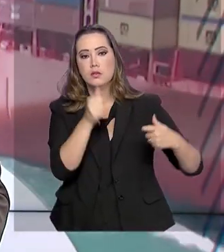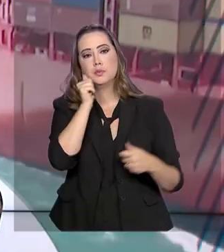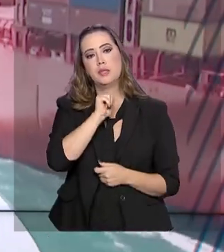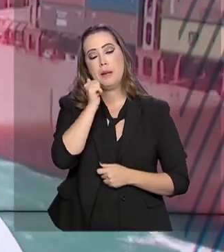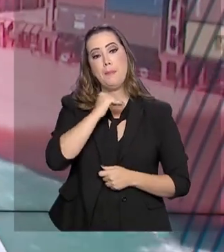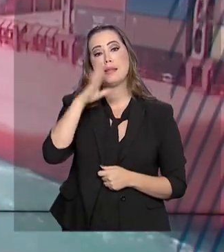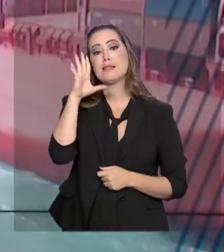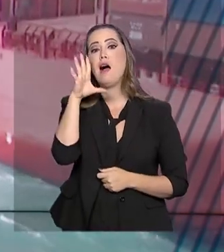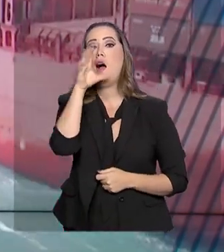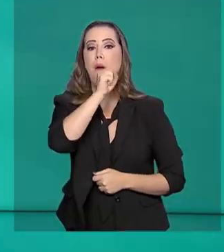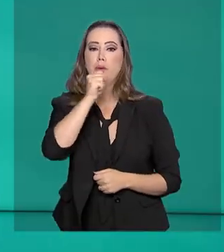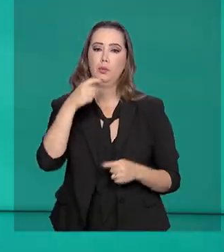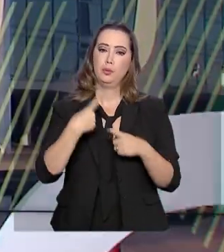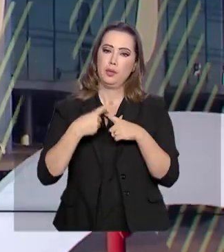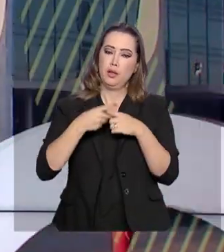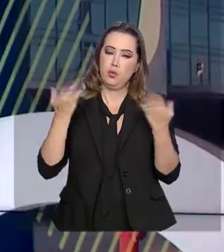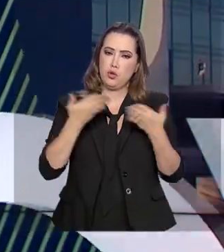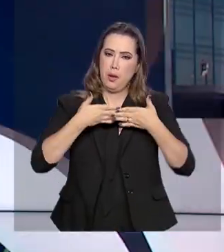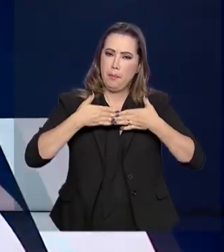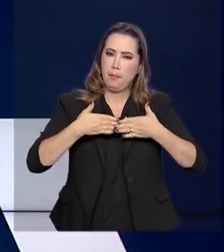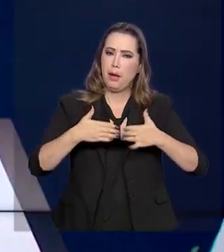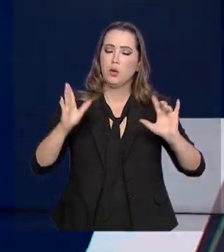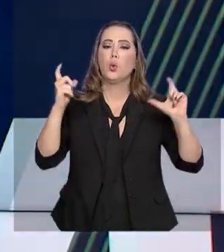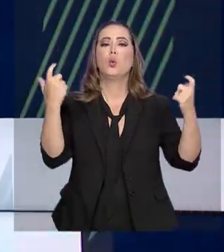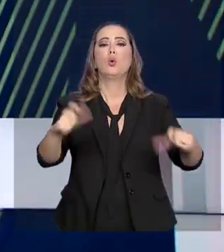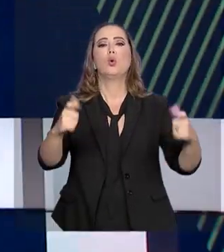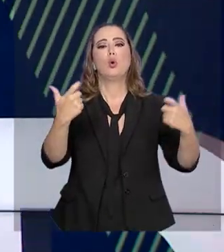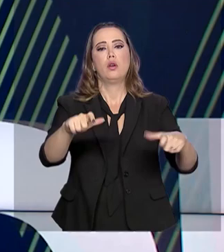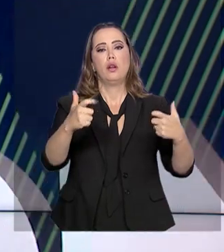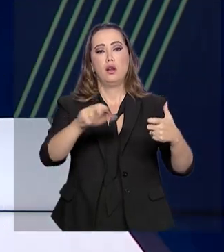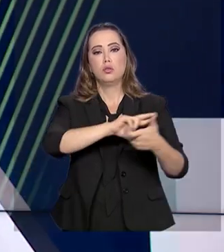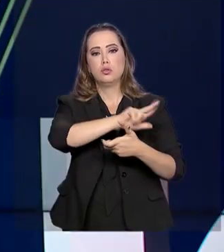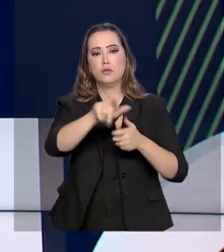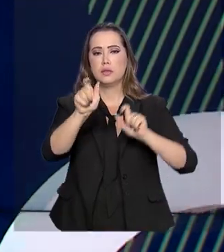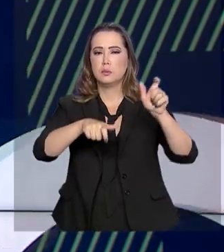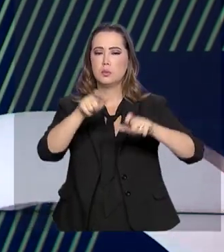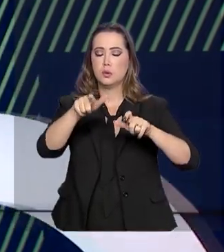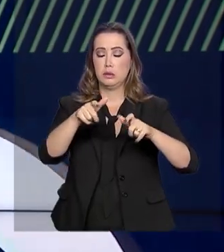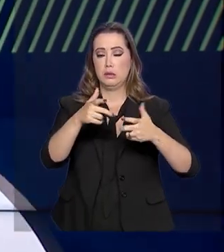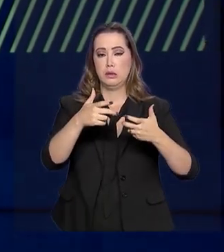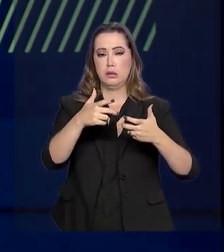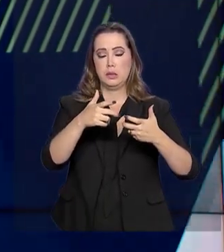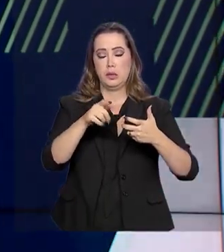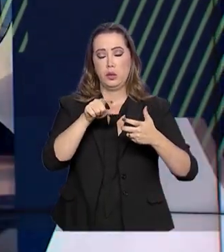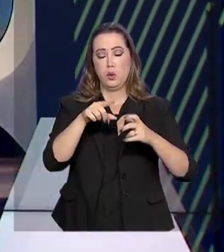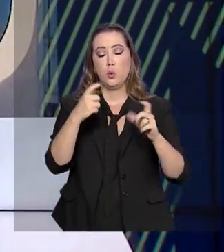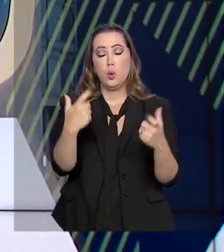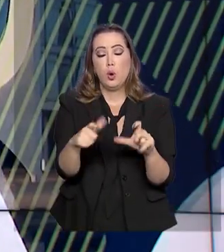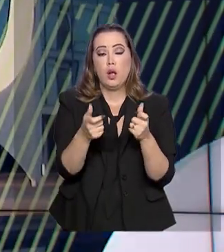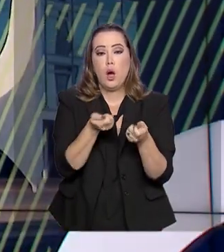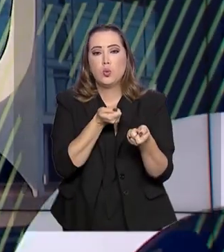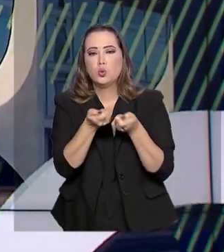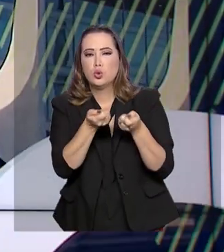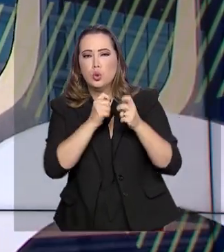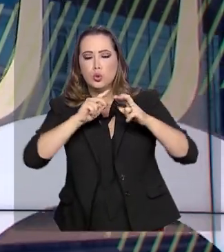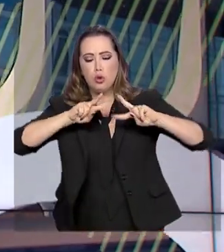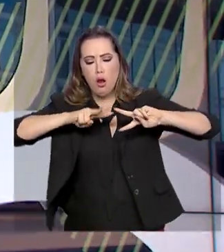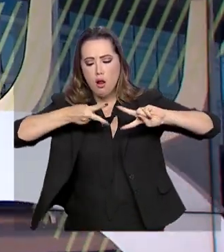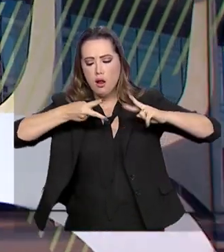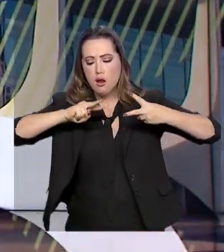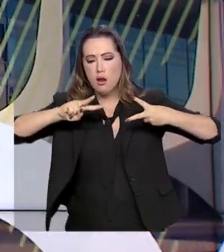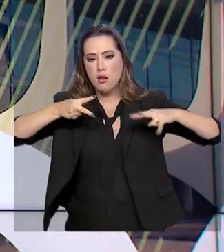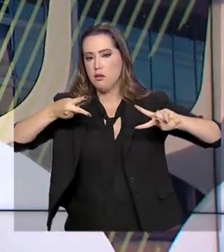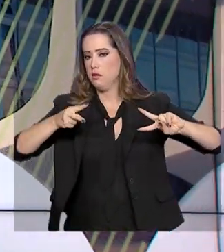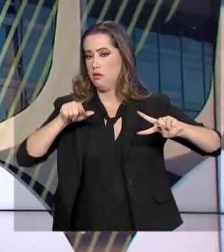mais agilidade. Foi inaugurado hoje o Centro Multiusuário de Processamento Automatizado de Vestígios Sexuais,